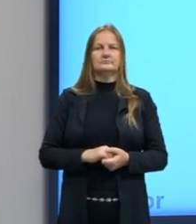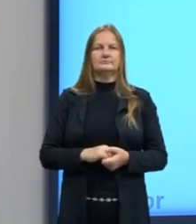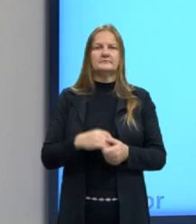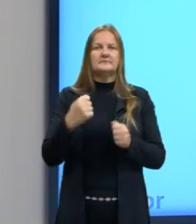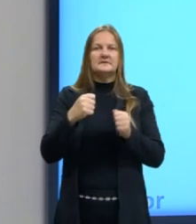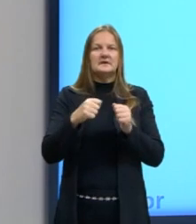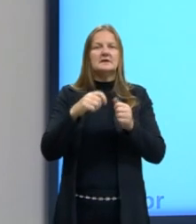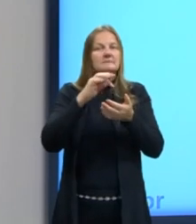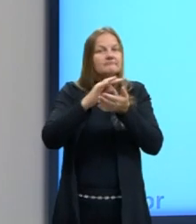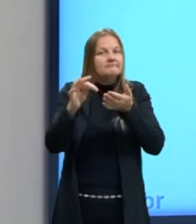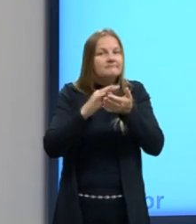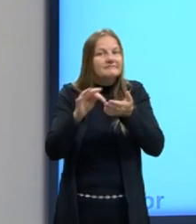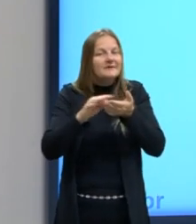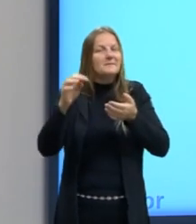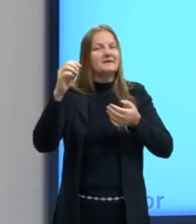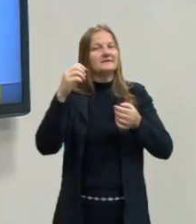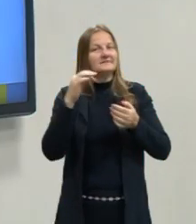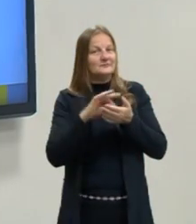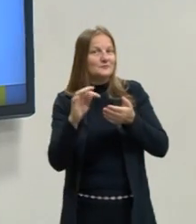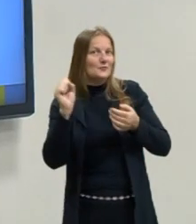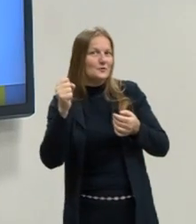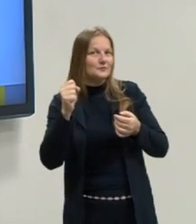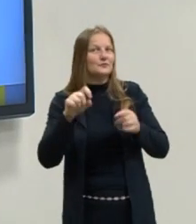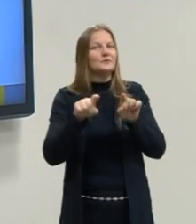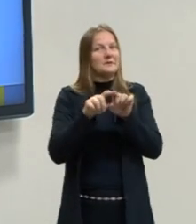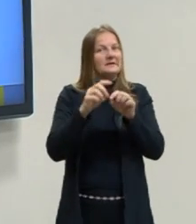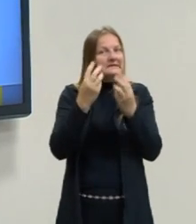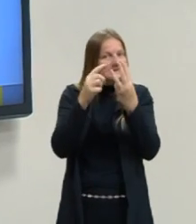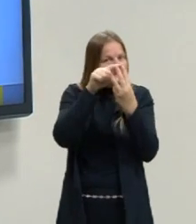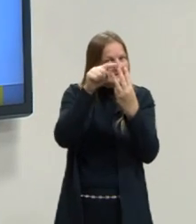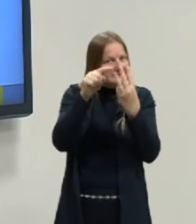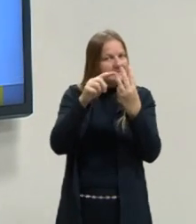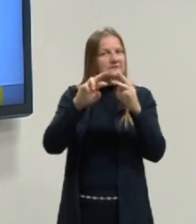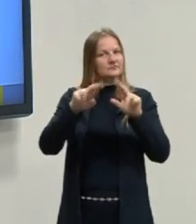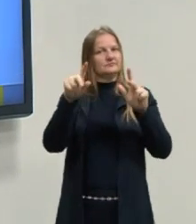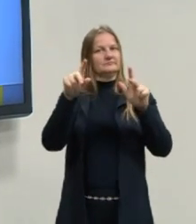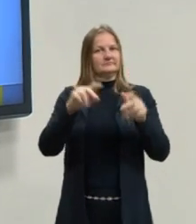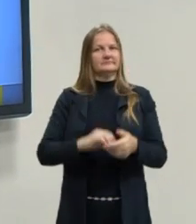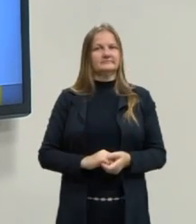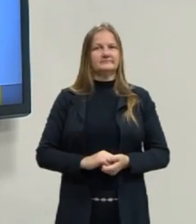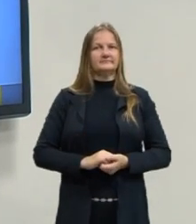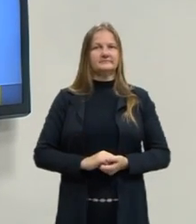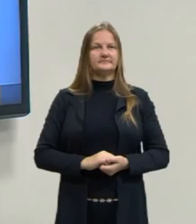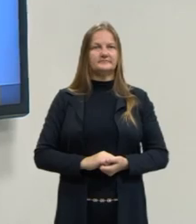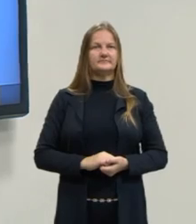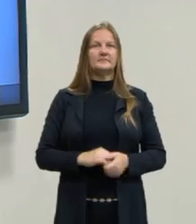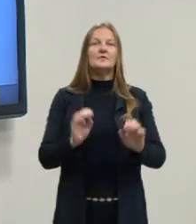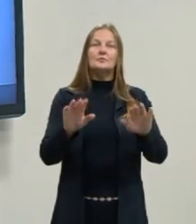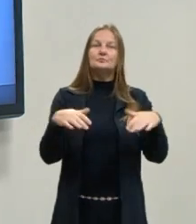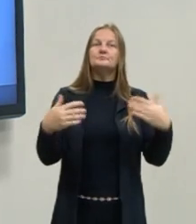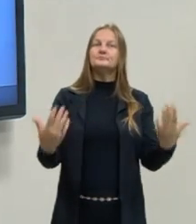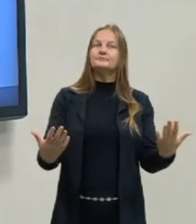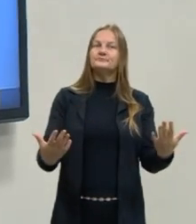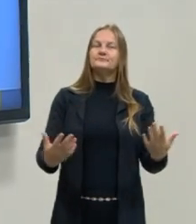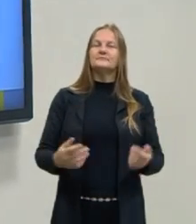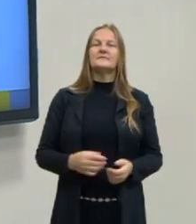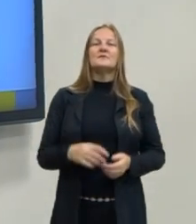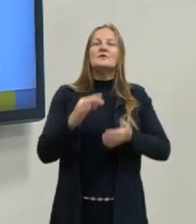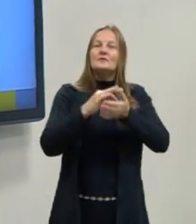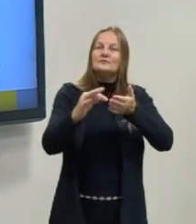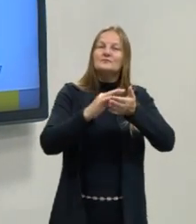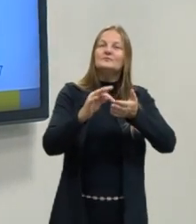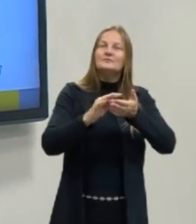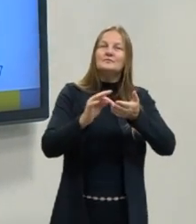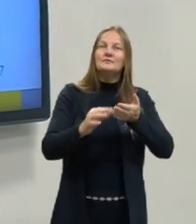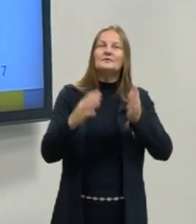saber o que é uma teoria do octeto, tem que saber as exceções. Principalmente as exceções. Então, falamos de teoria de octeto.